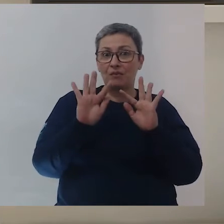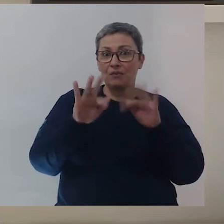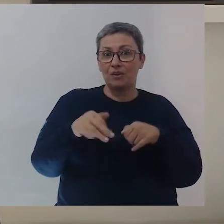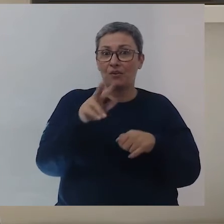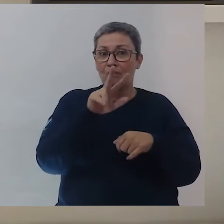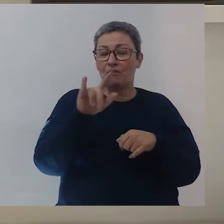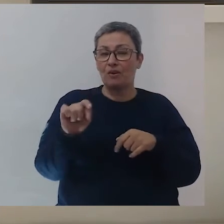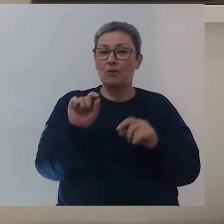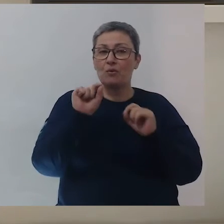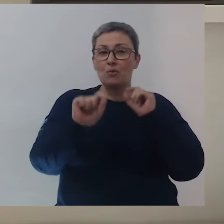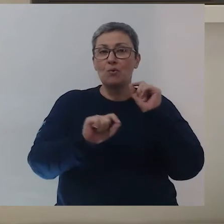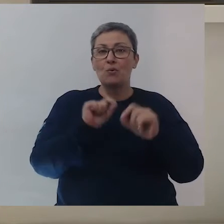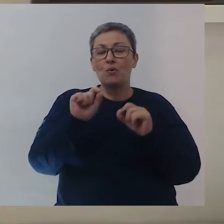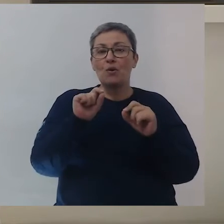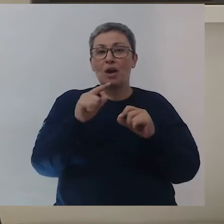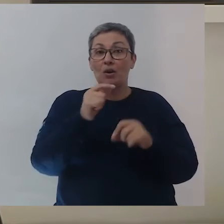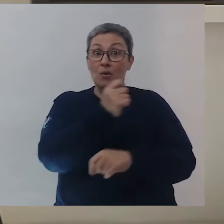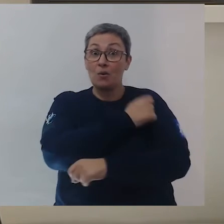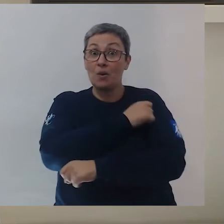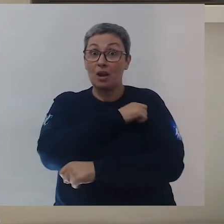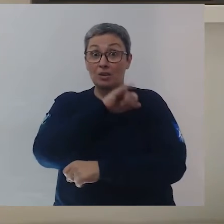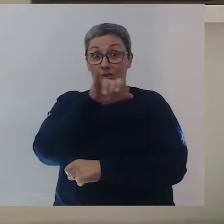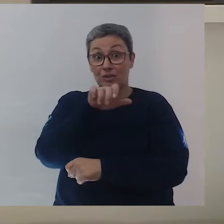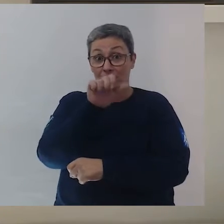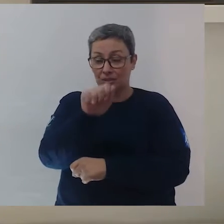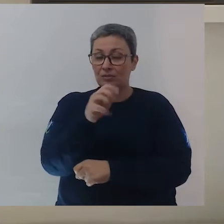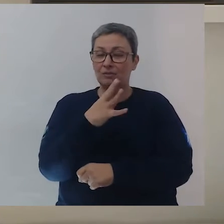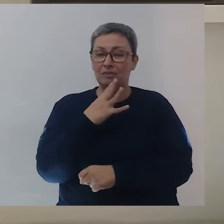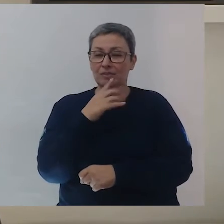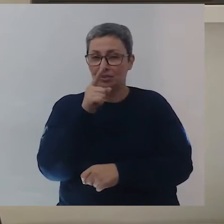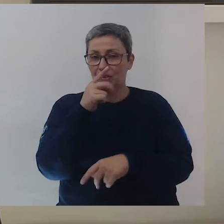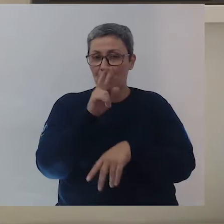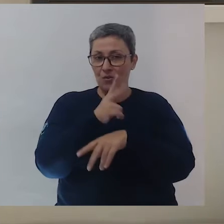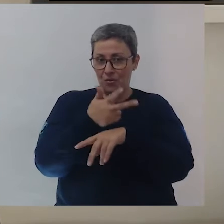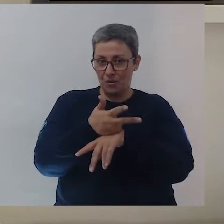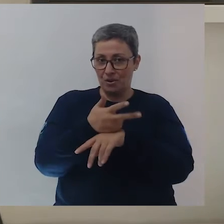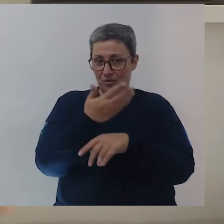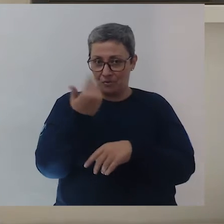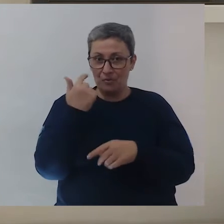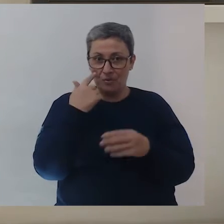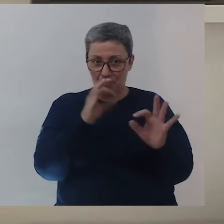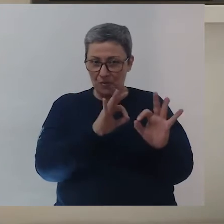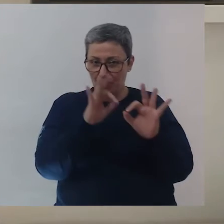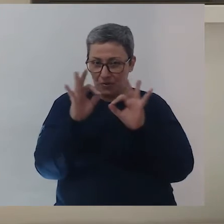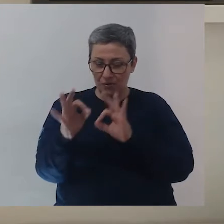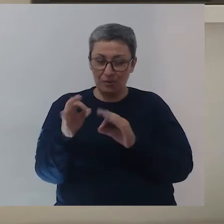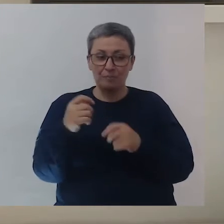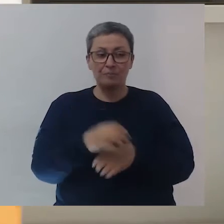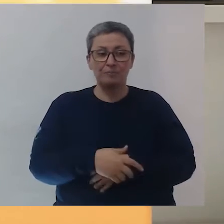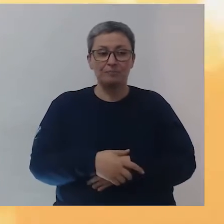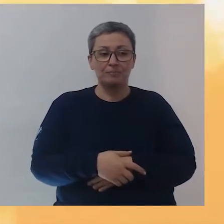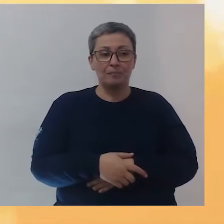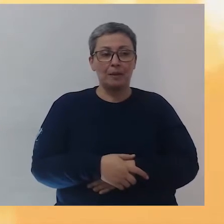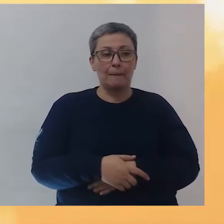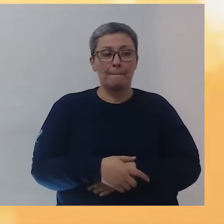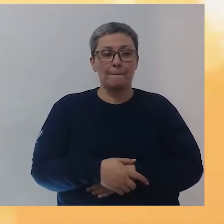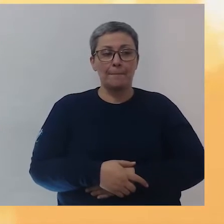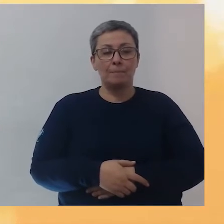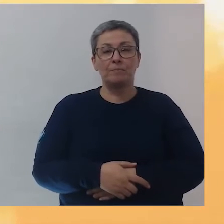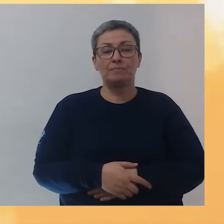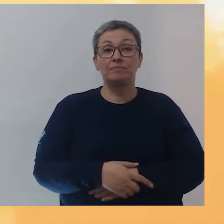finalzinho, eu vou trazer um aluno da EJA. Vocês vão ver o vídeo dele. Vamos ver aí, vamos falar sobre essas pessoas?